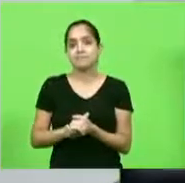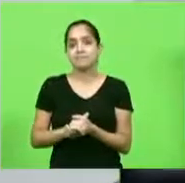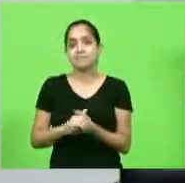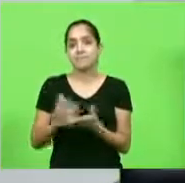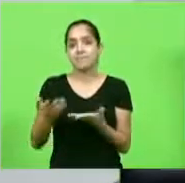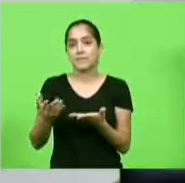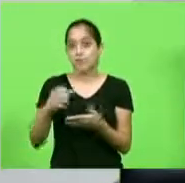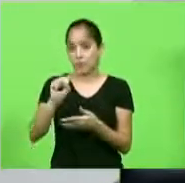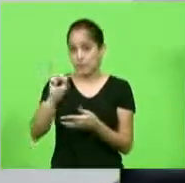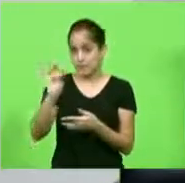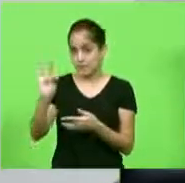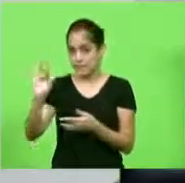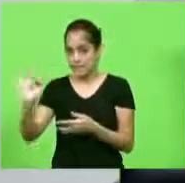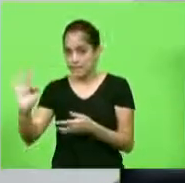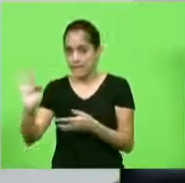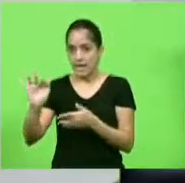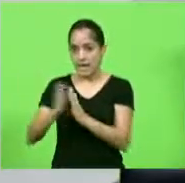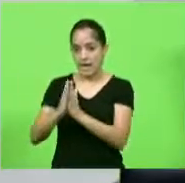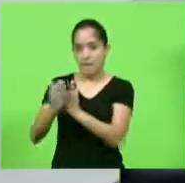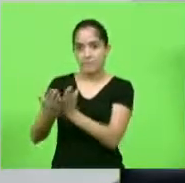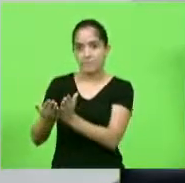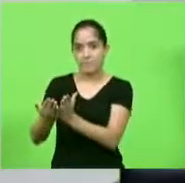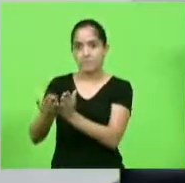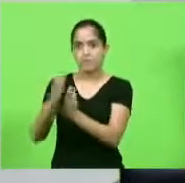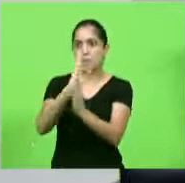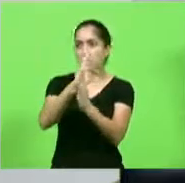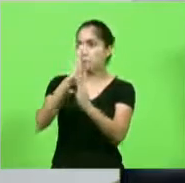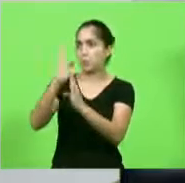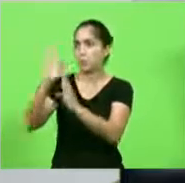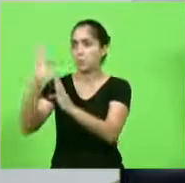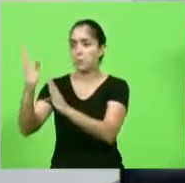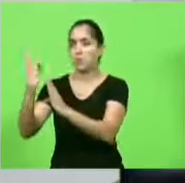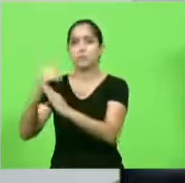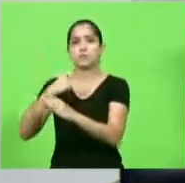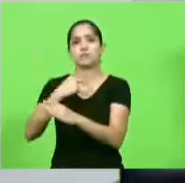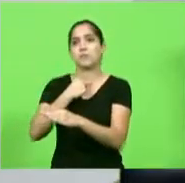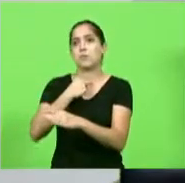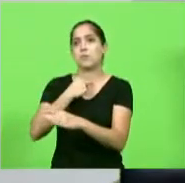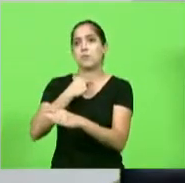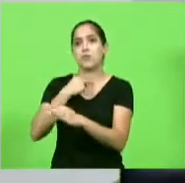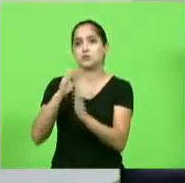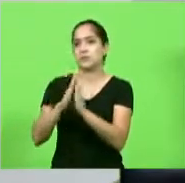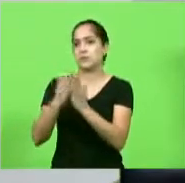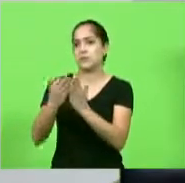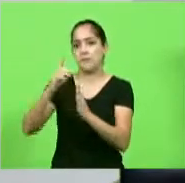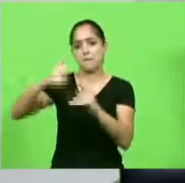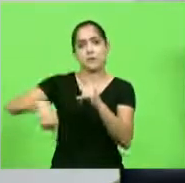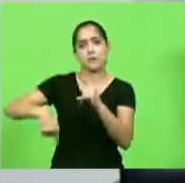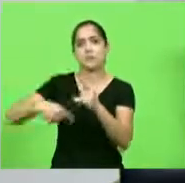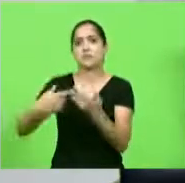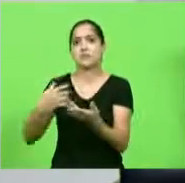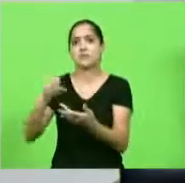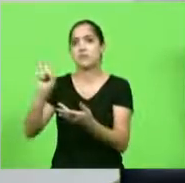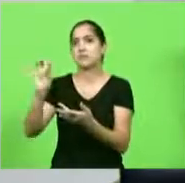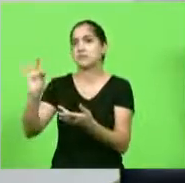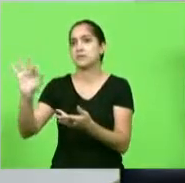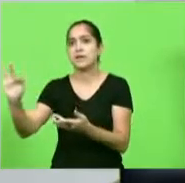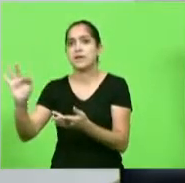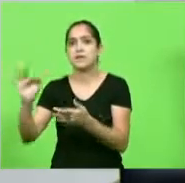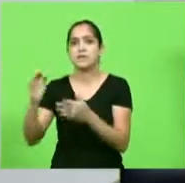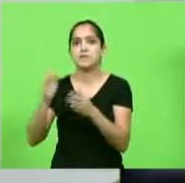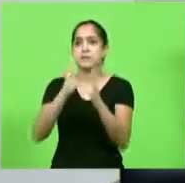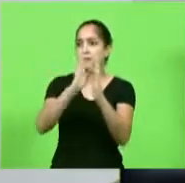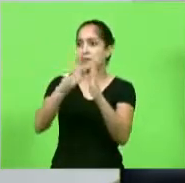Agora o STF diz que não pode a Bíblia ficar nas bibliotecas, né? A Bíblia agora sagrada é proibido pelo STF de ficar nas